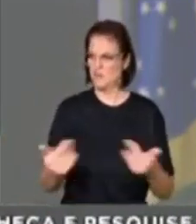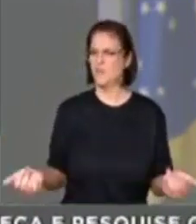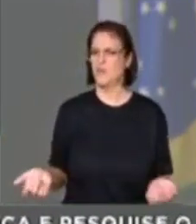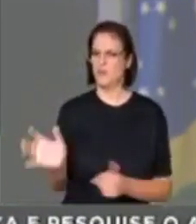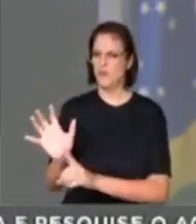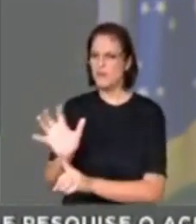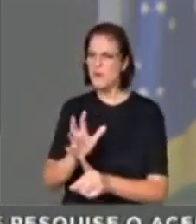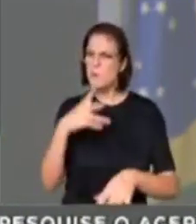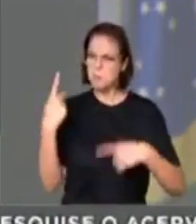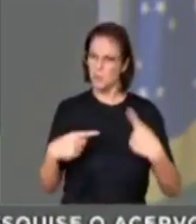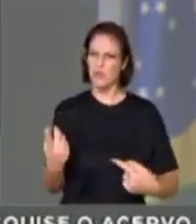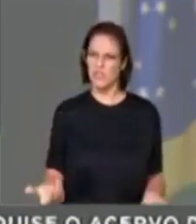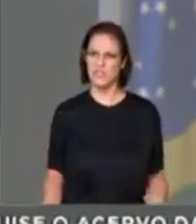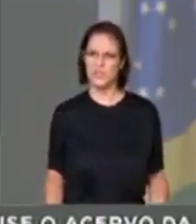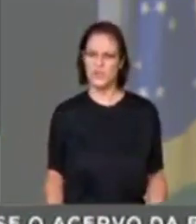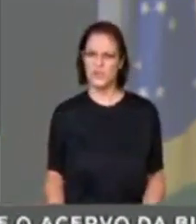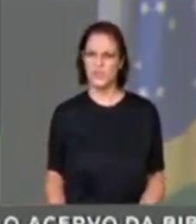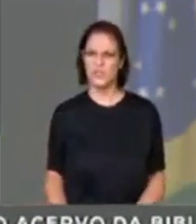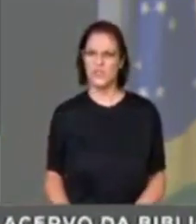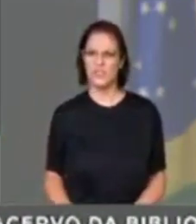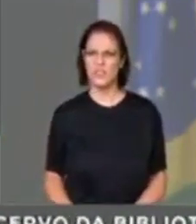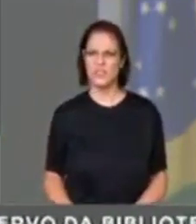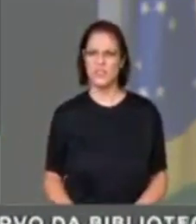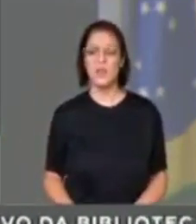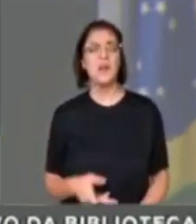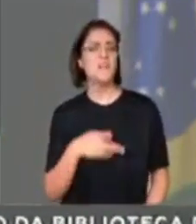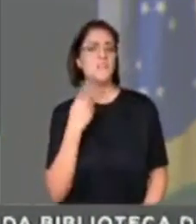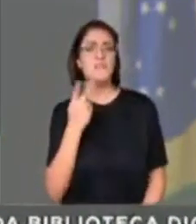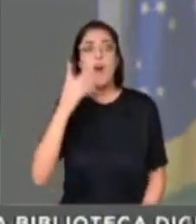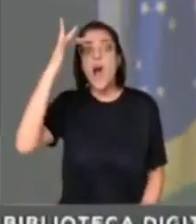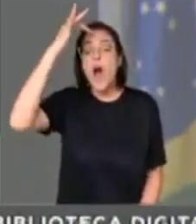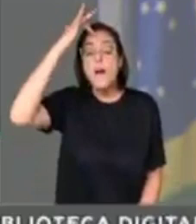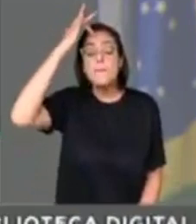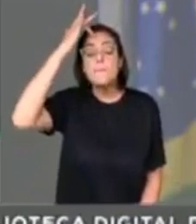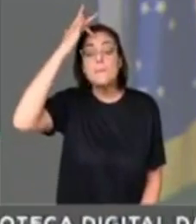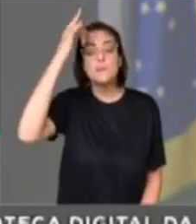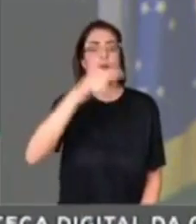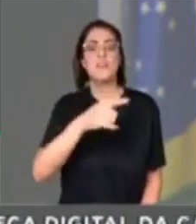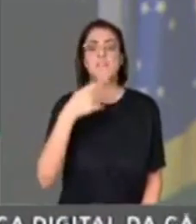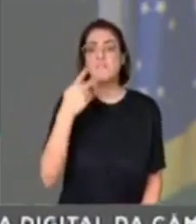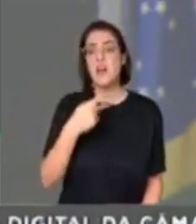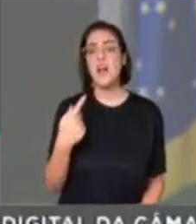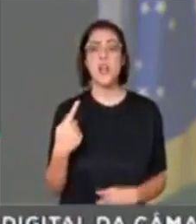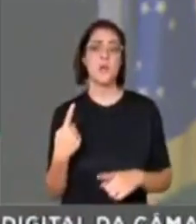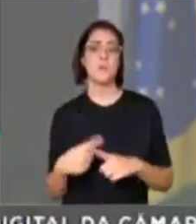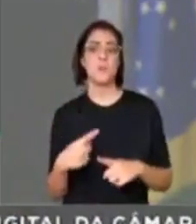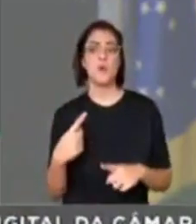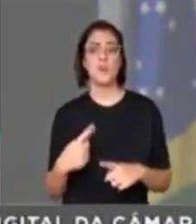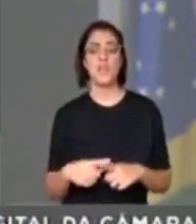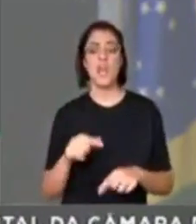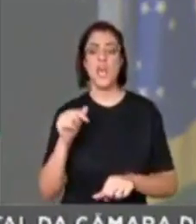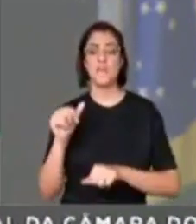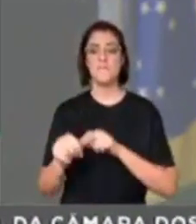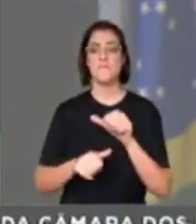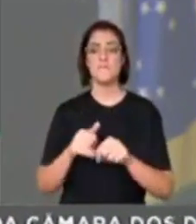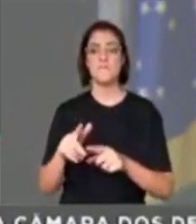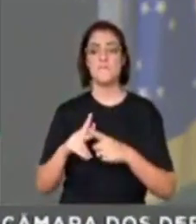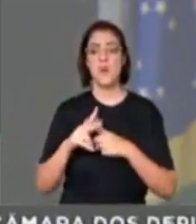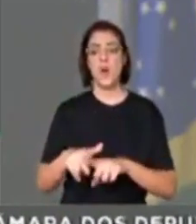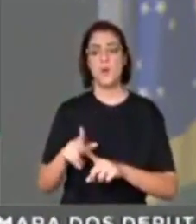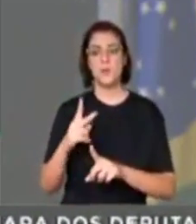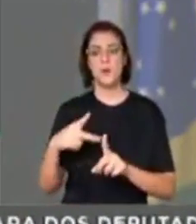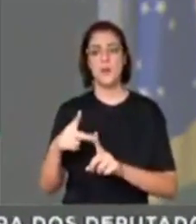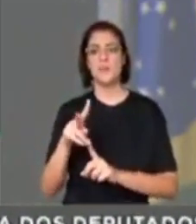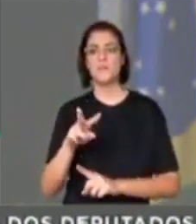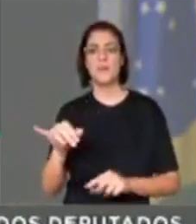parlamentares. E ainda sob a alegação absurda de que a reforma previdenciária vai aumentar a desigualdade